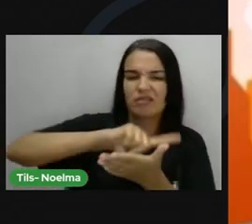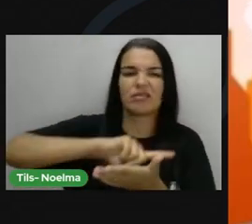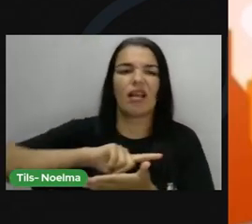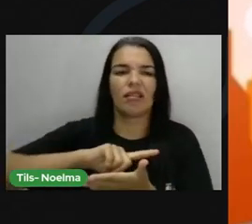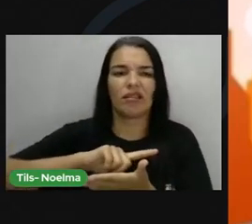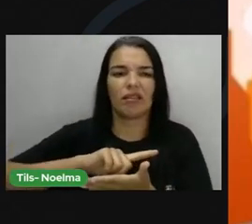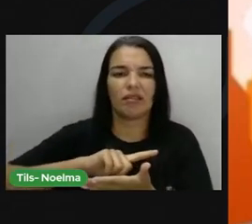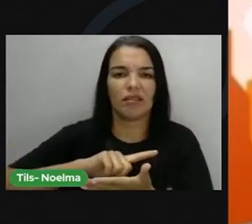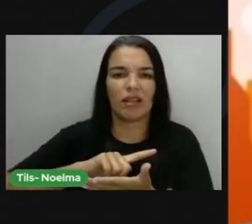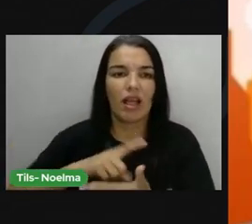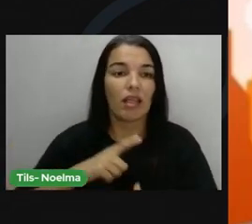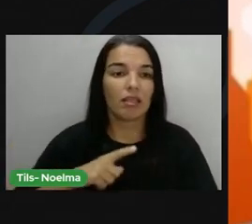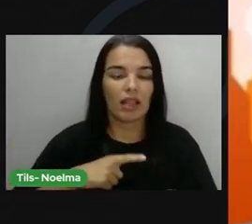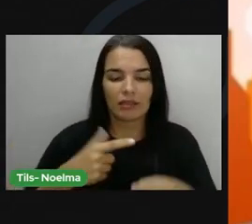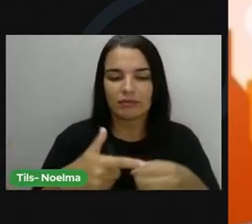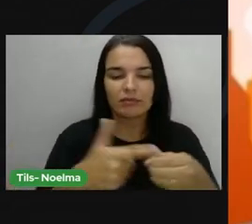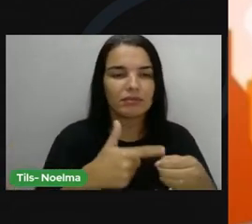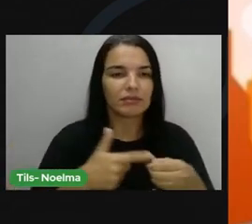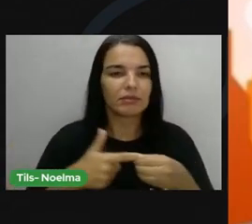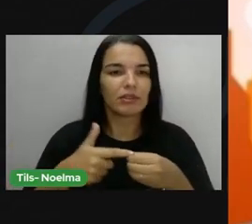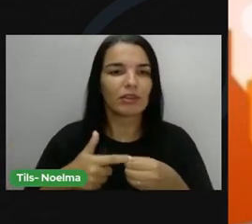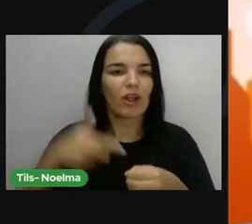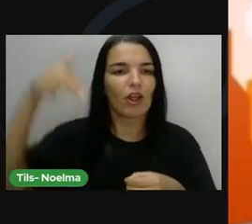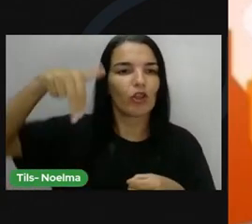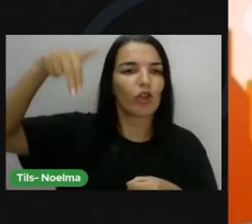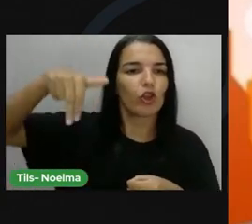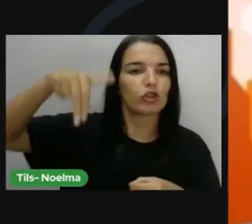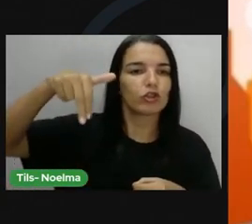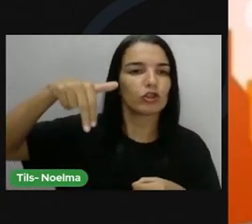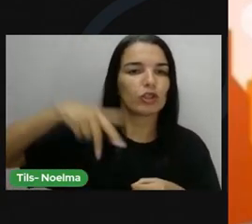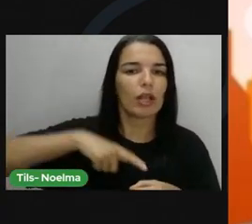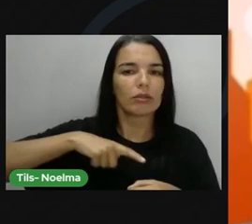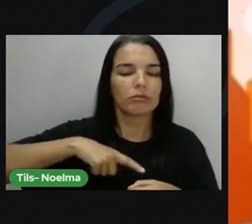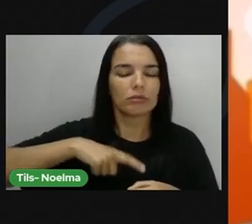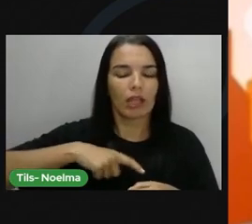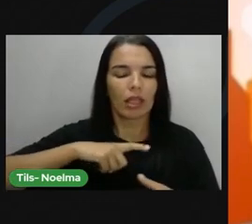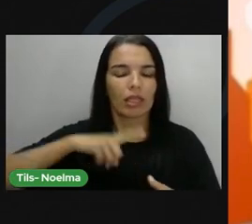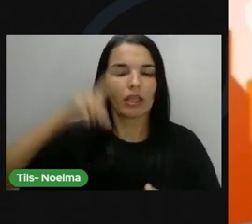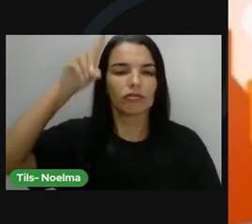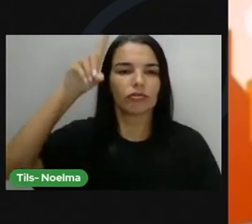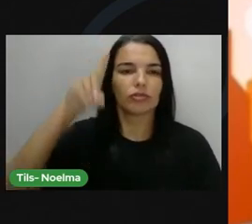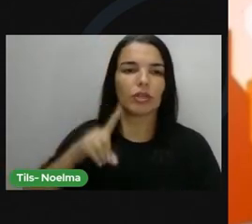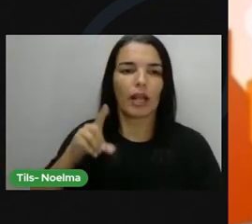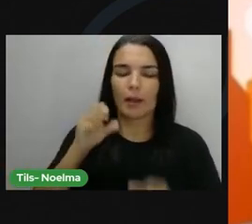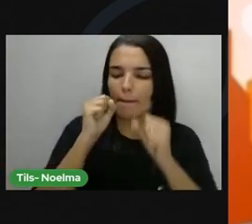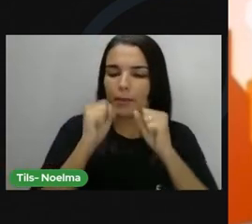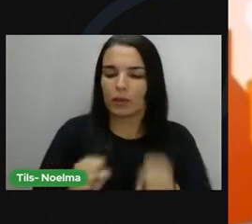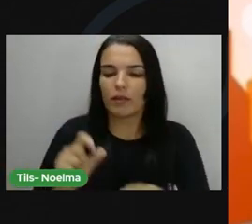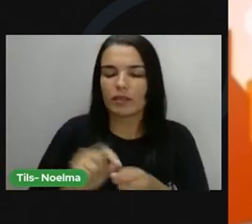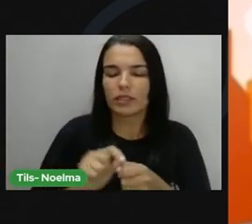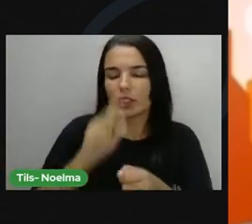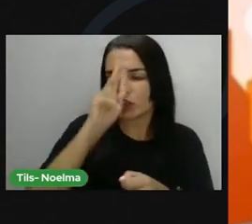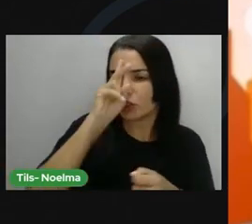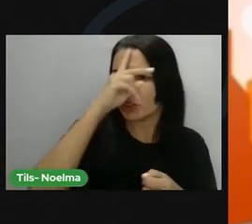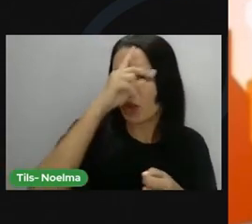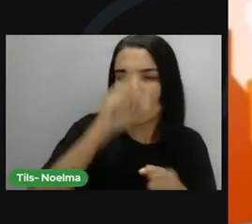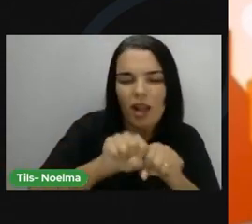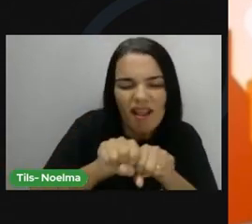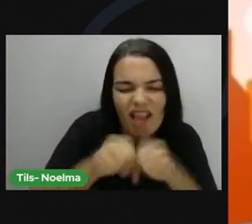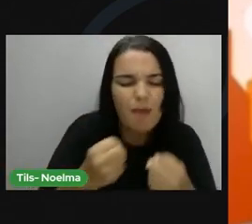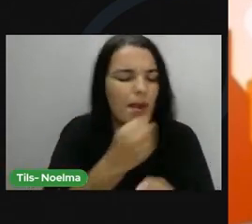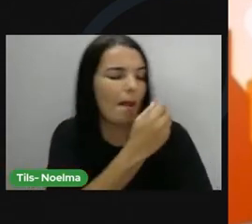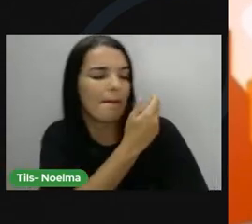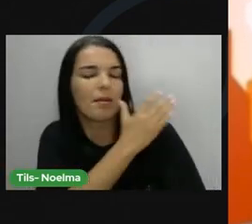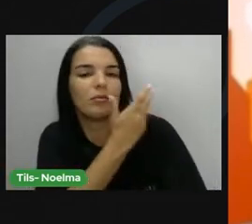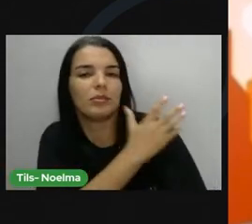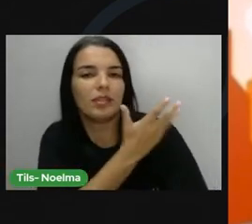Sertanejo nordestino quer viver e ter direito de poder fazer história e quebrar o preconceito.